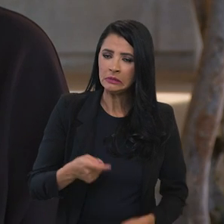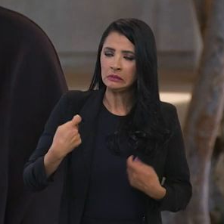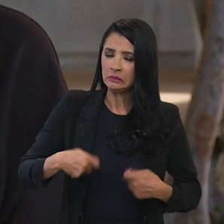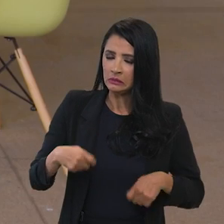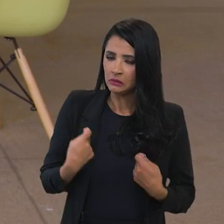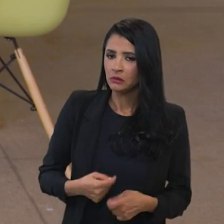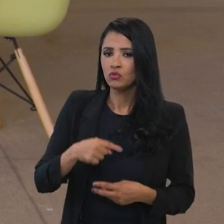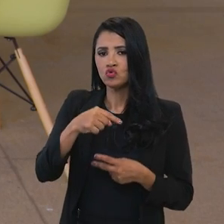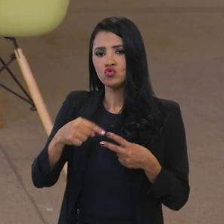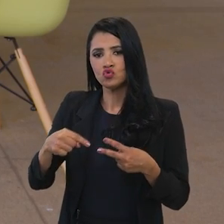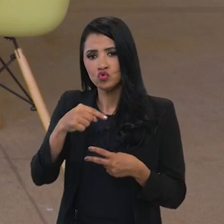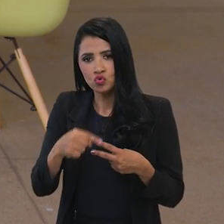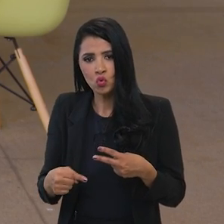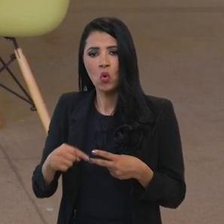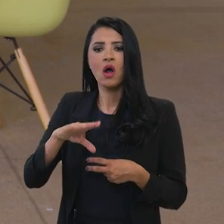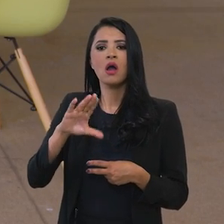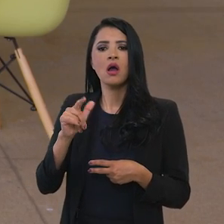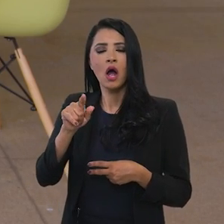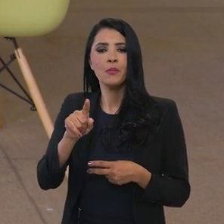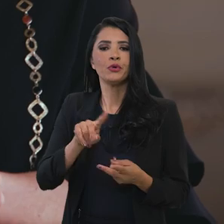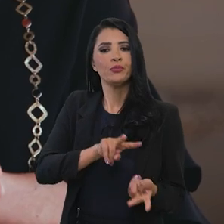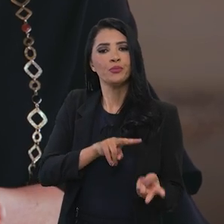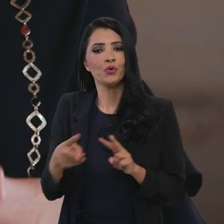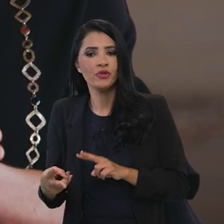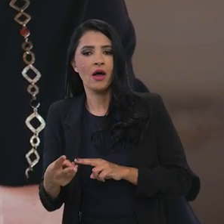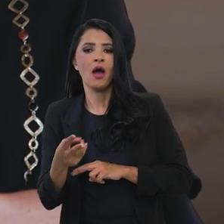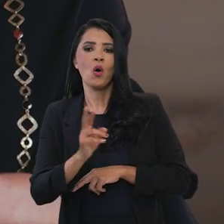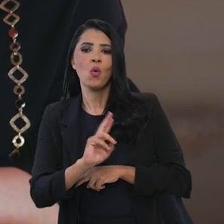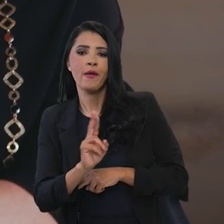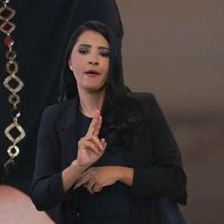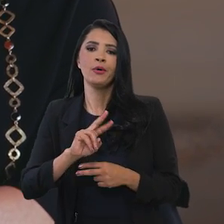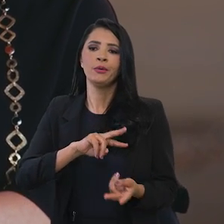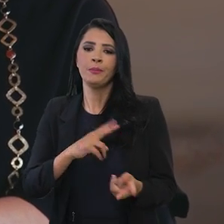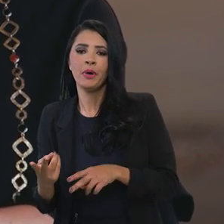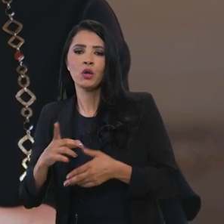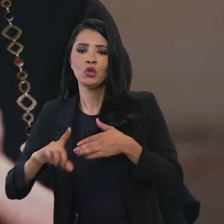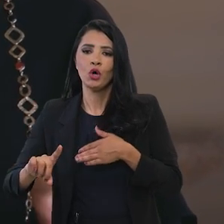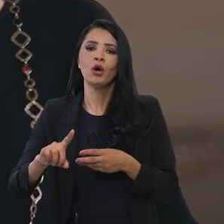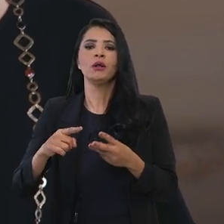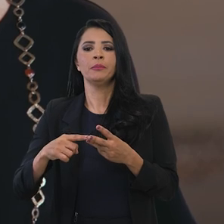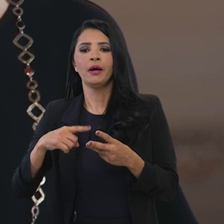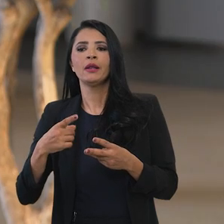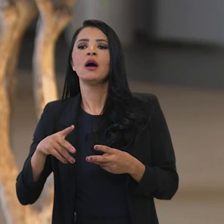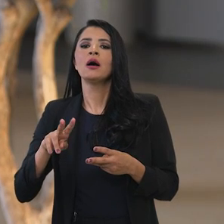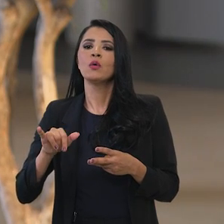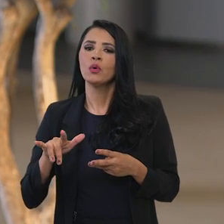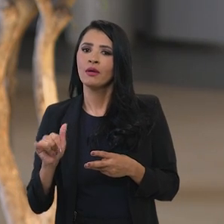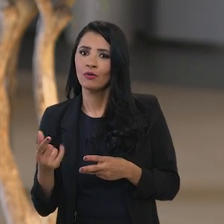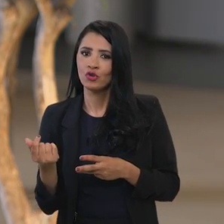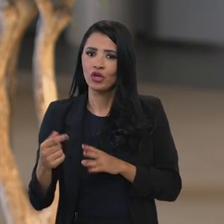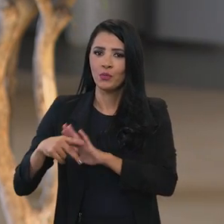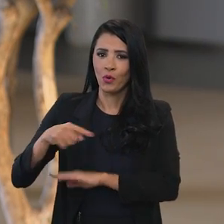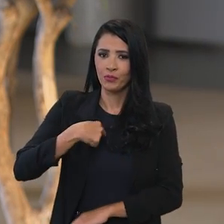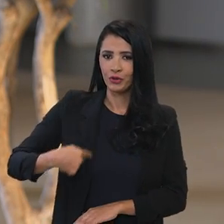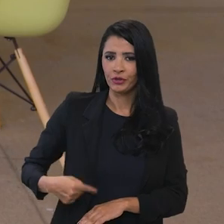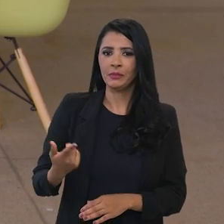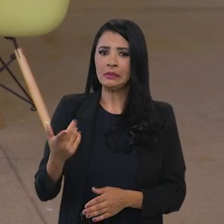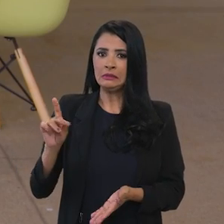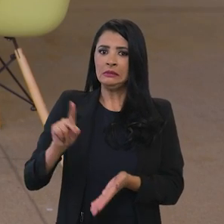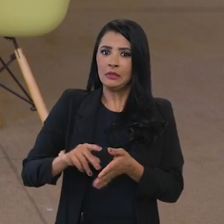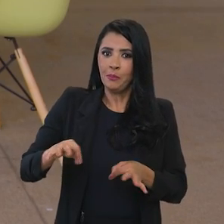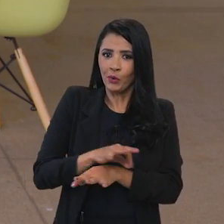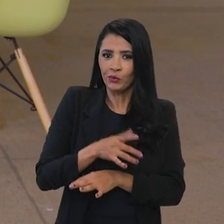frequência passar por duas operações de câmbio do real para o dólar do dólar para o yuan para que essa operação digamos se concretize